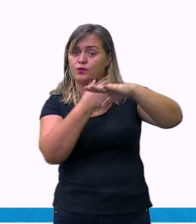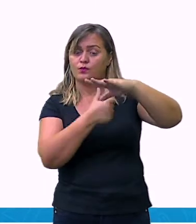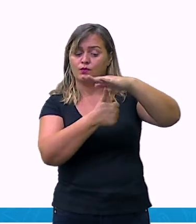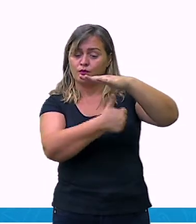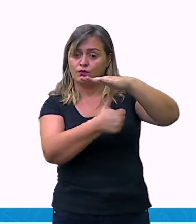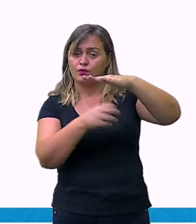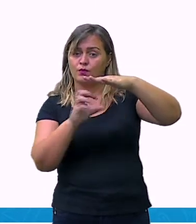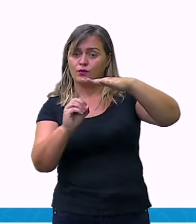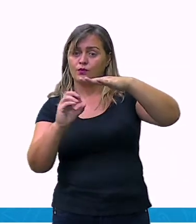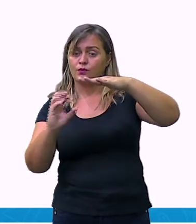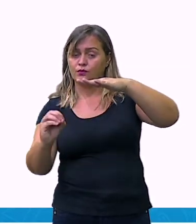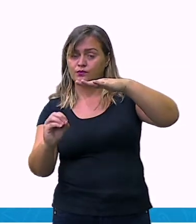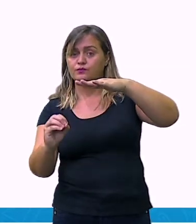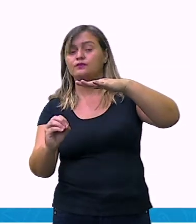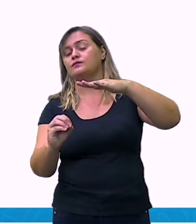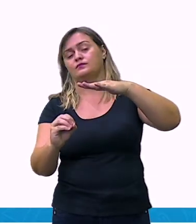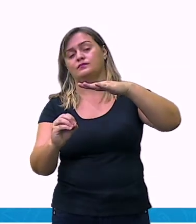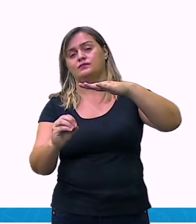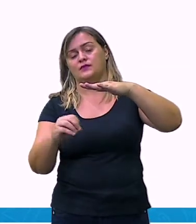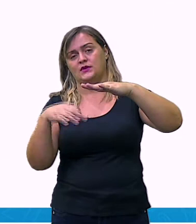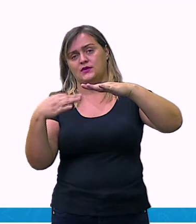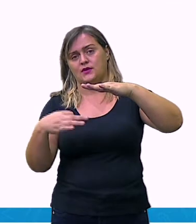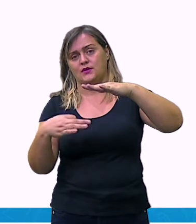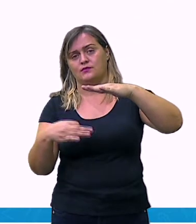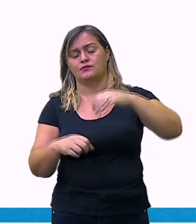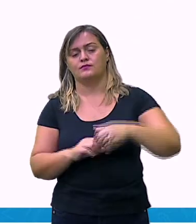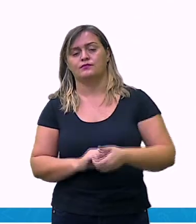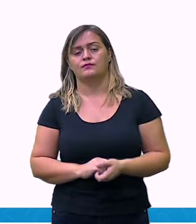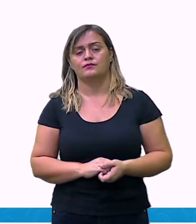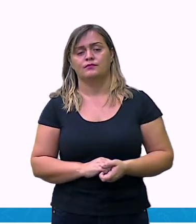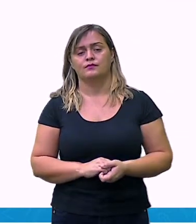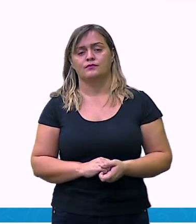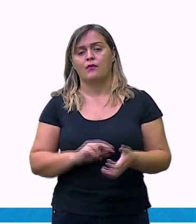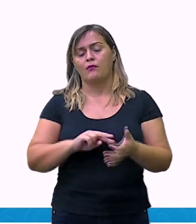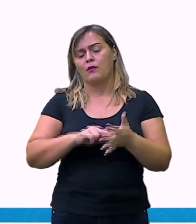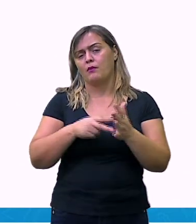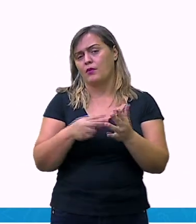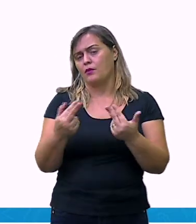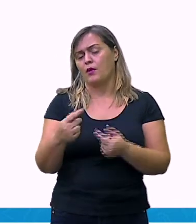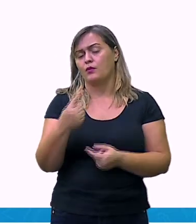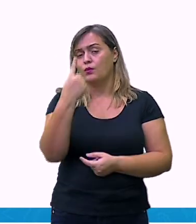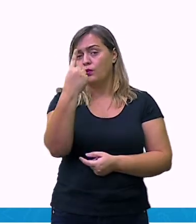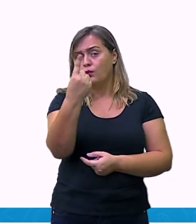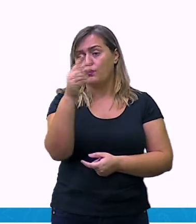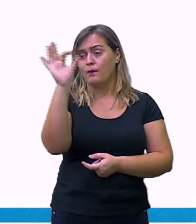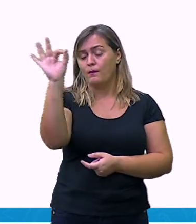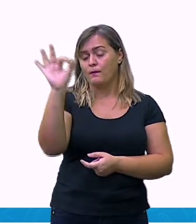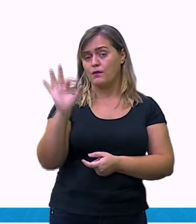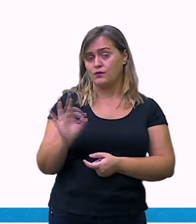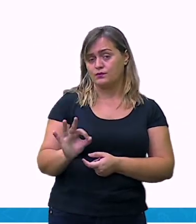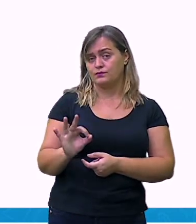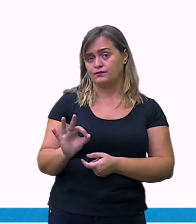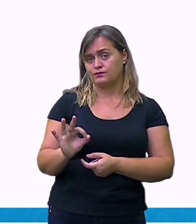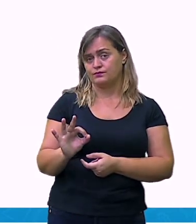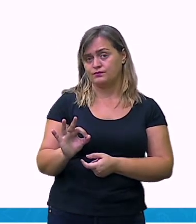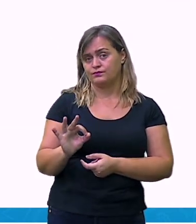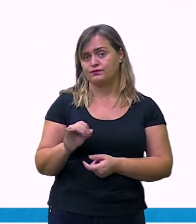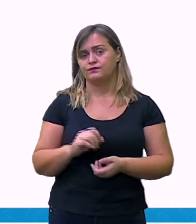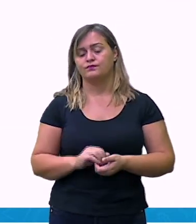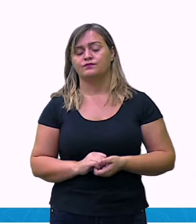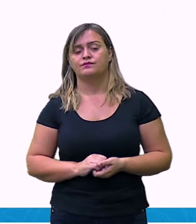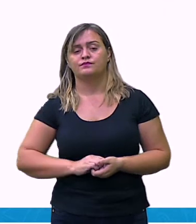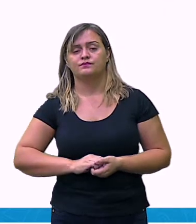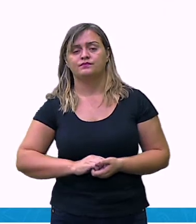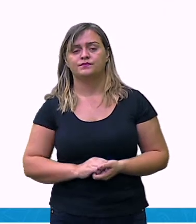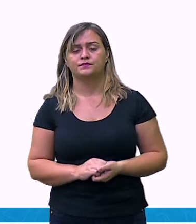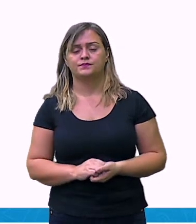1 centésimo. Quando 100 está no denominador, nós lemos essa fração falando centésimos.